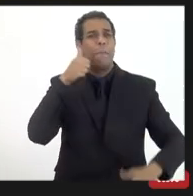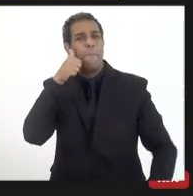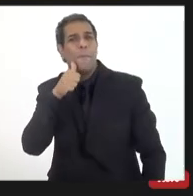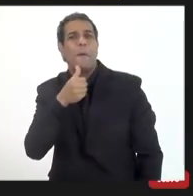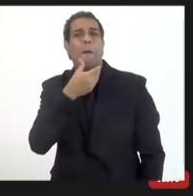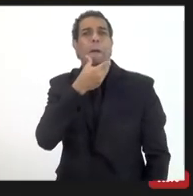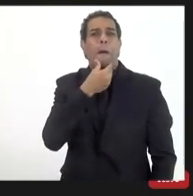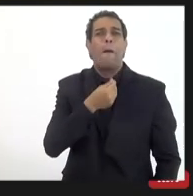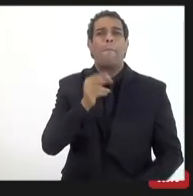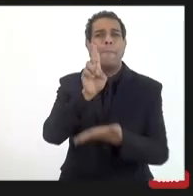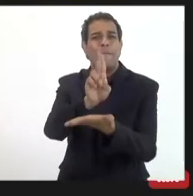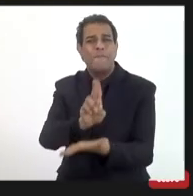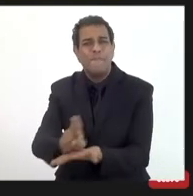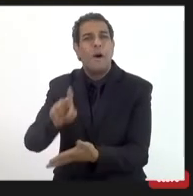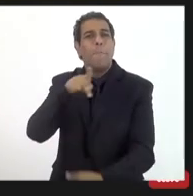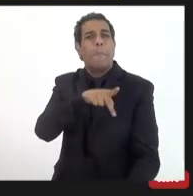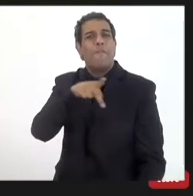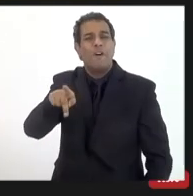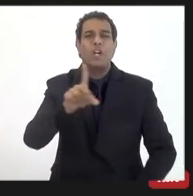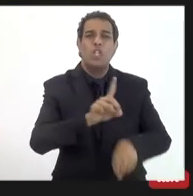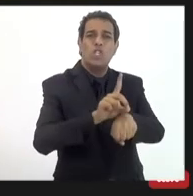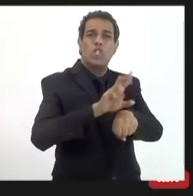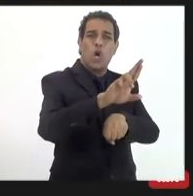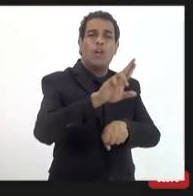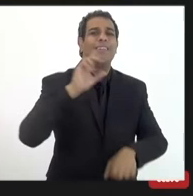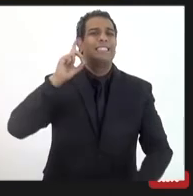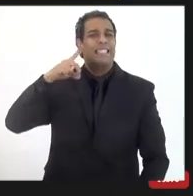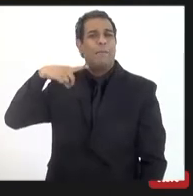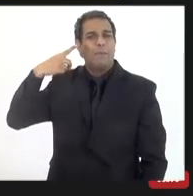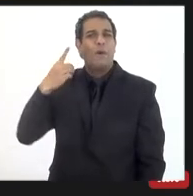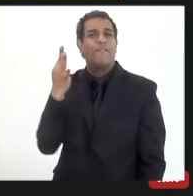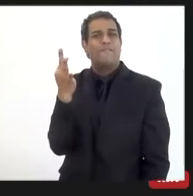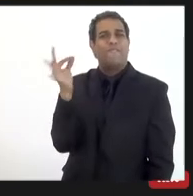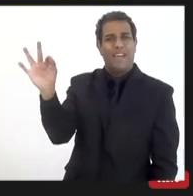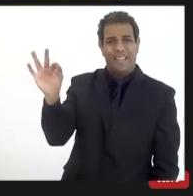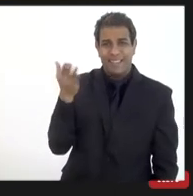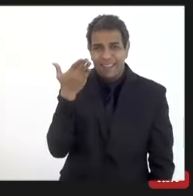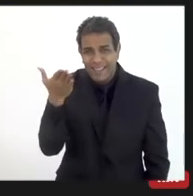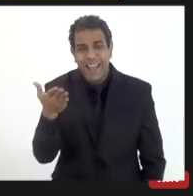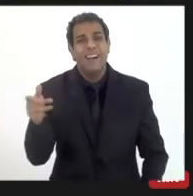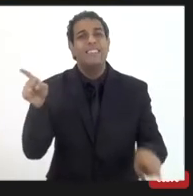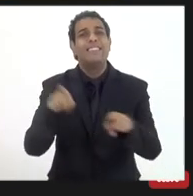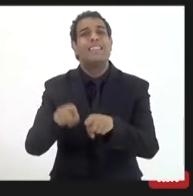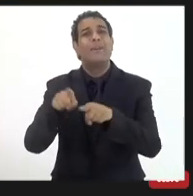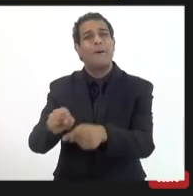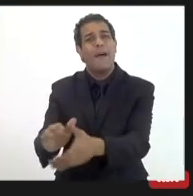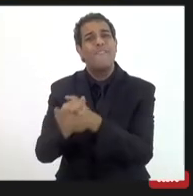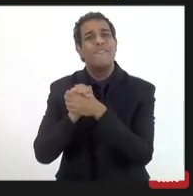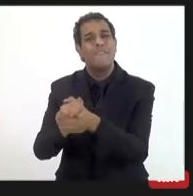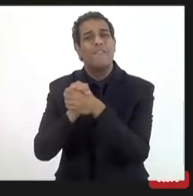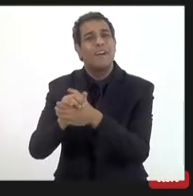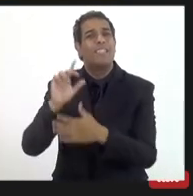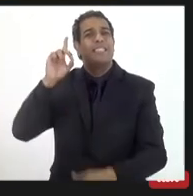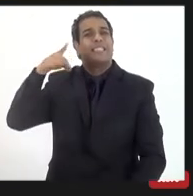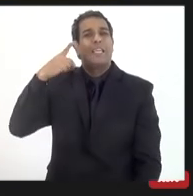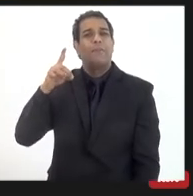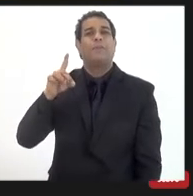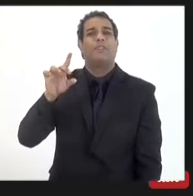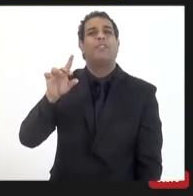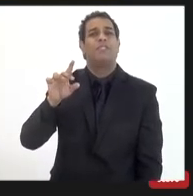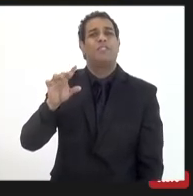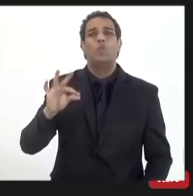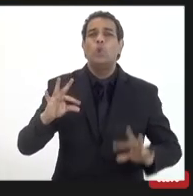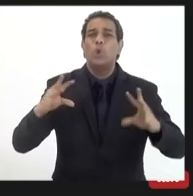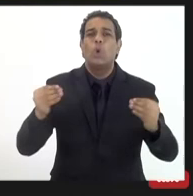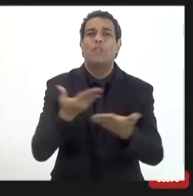estão aqui presentes professores deputados federais vejo aqui a deputada Jandira Feghali deputados estaduais